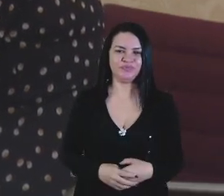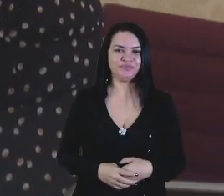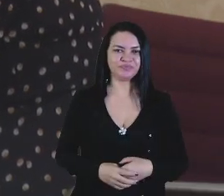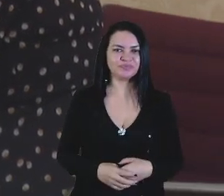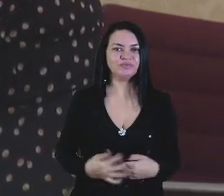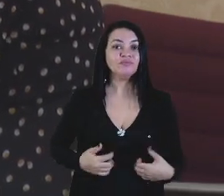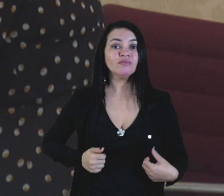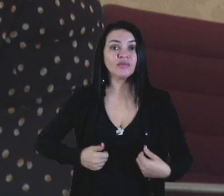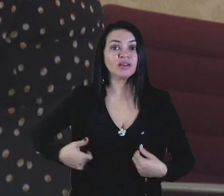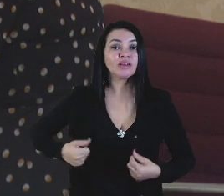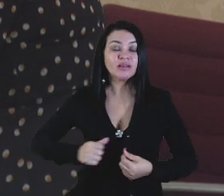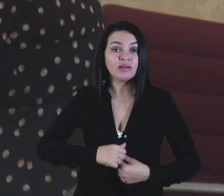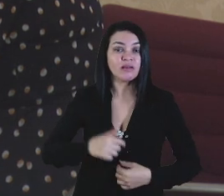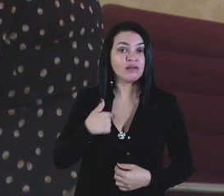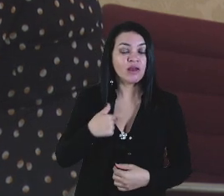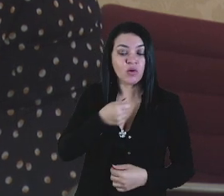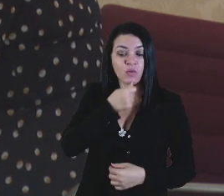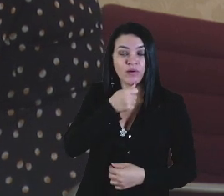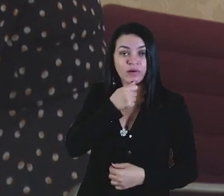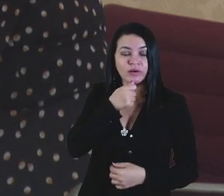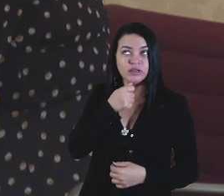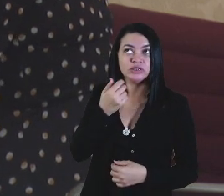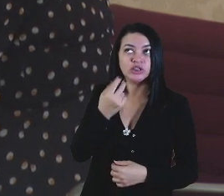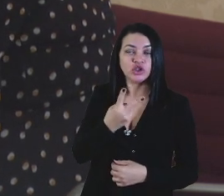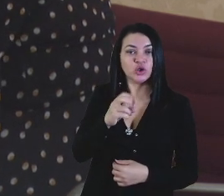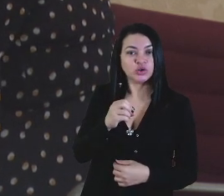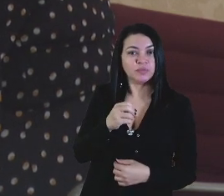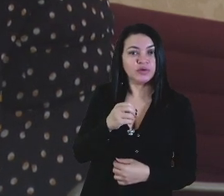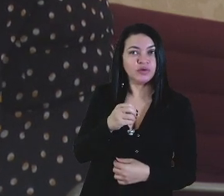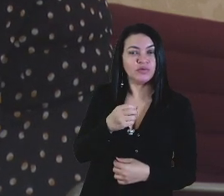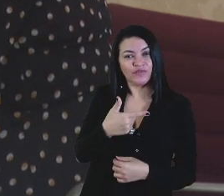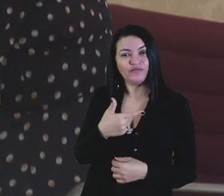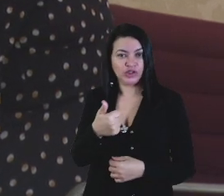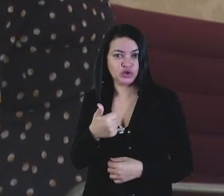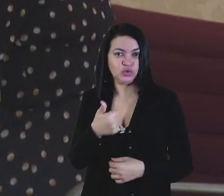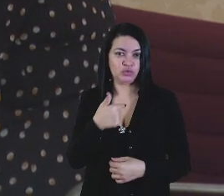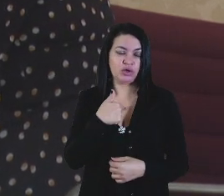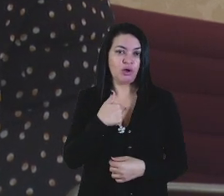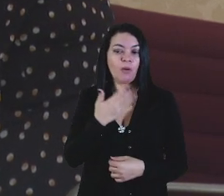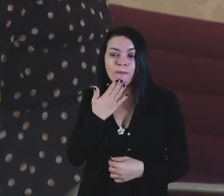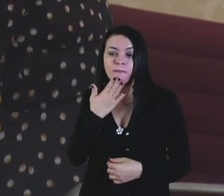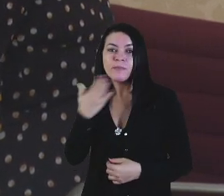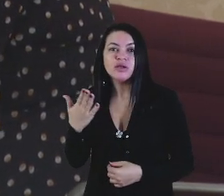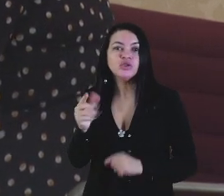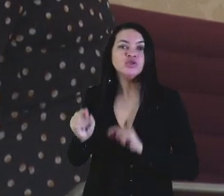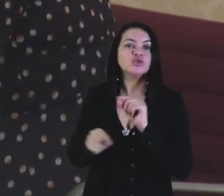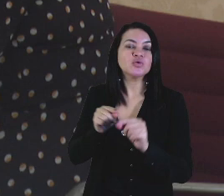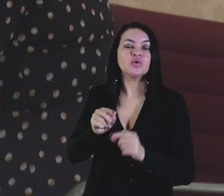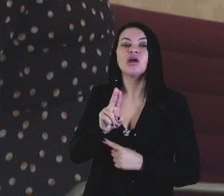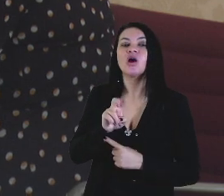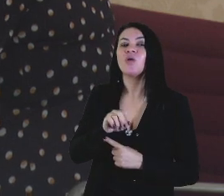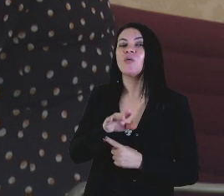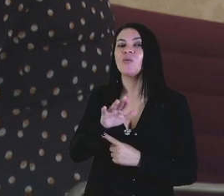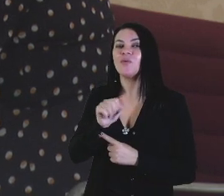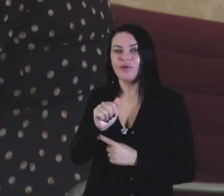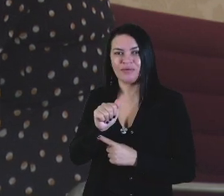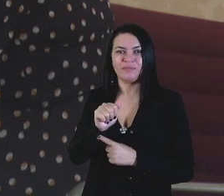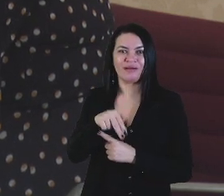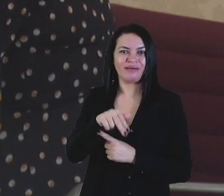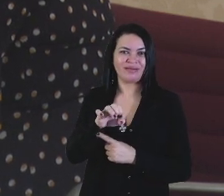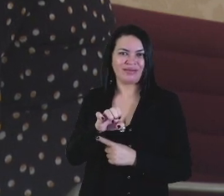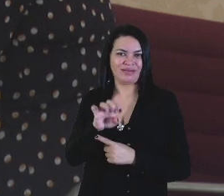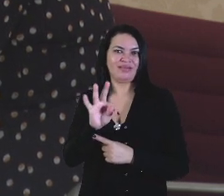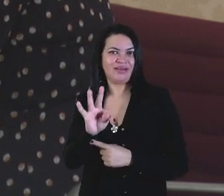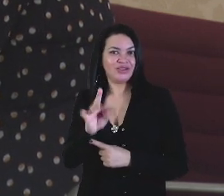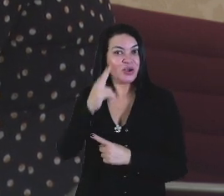Eu entrei ainda em 2021, em fevereiro, solicitando ao EMA Leste. Esse sonho meu e do